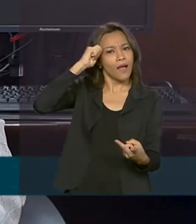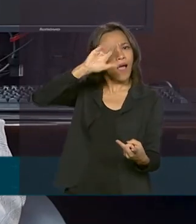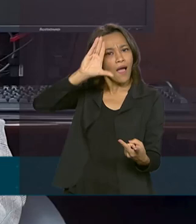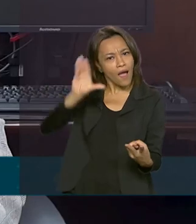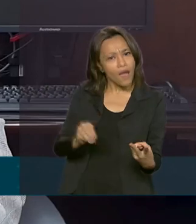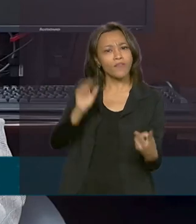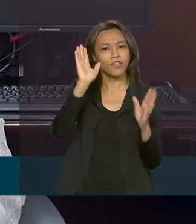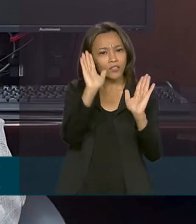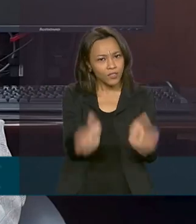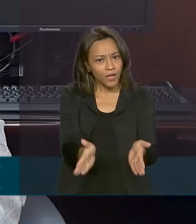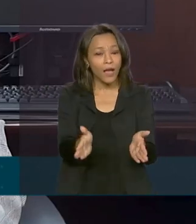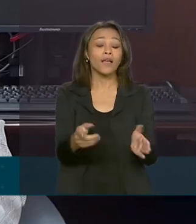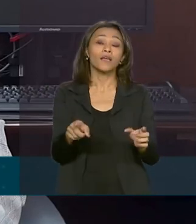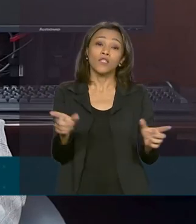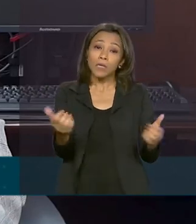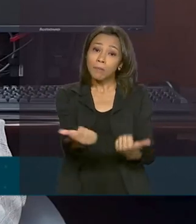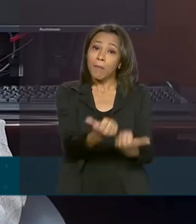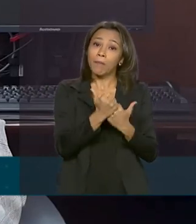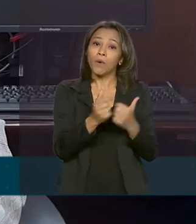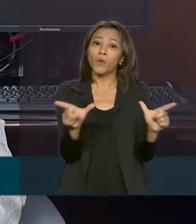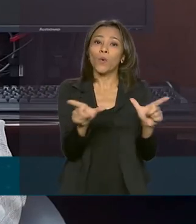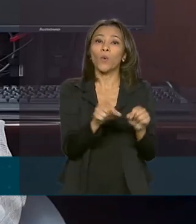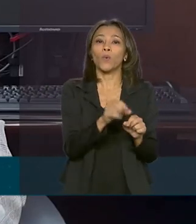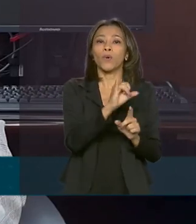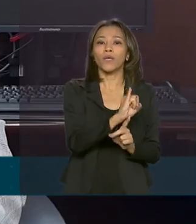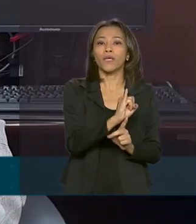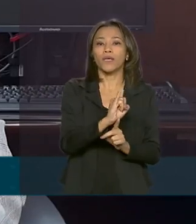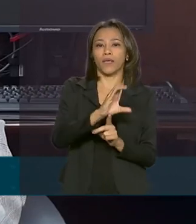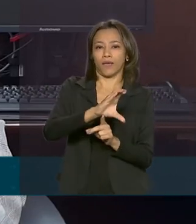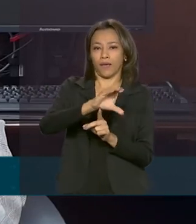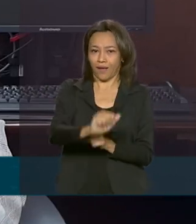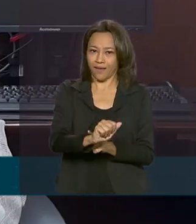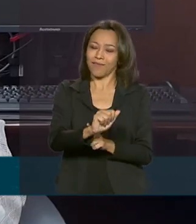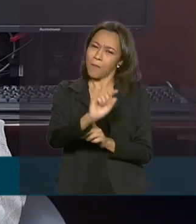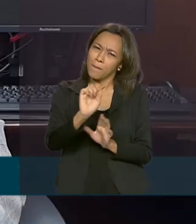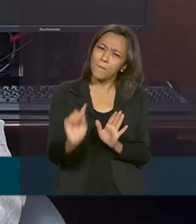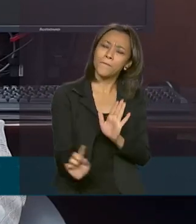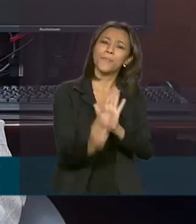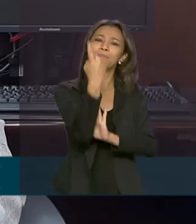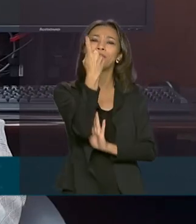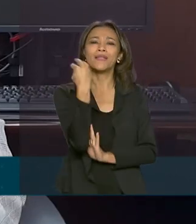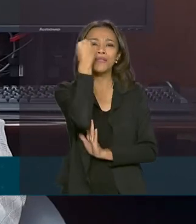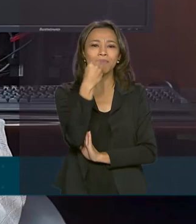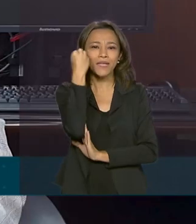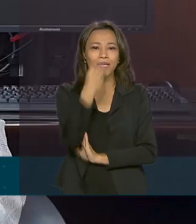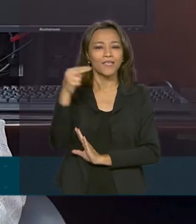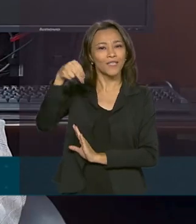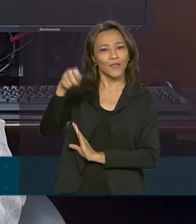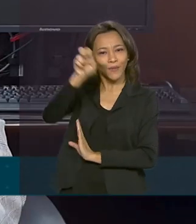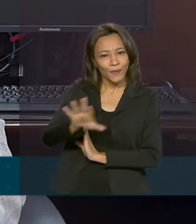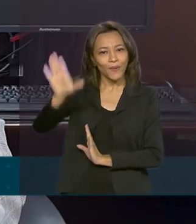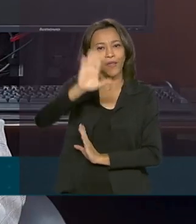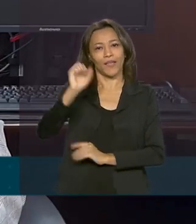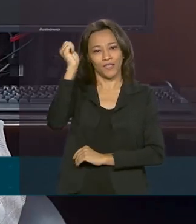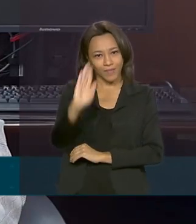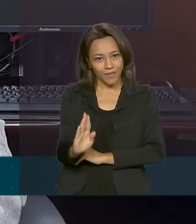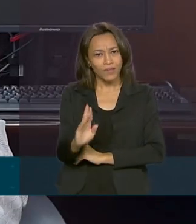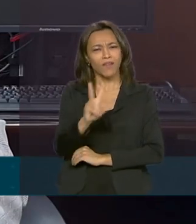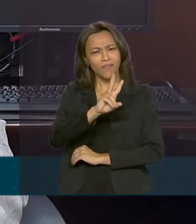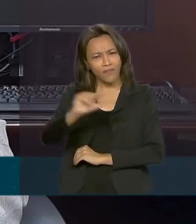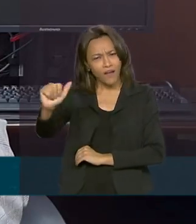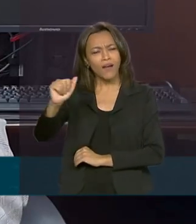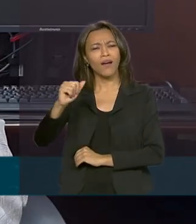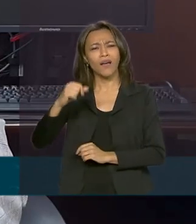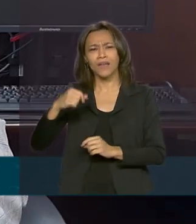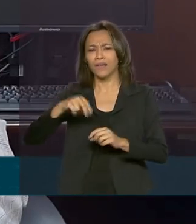com o IICA implementarmos o projeto piloto no Nordeste brasileiro. e atuaremos em várias